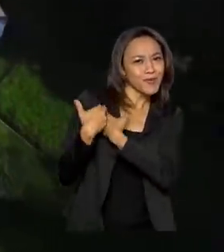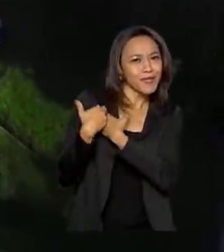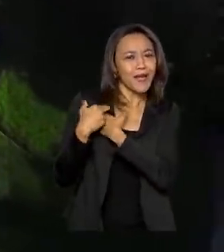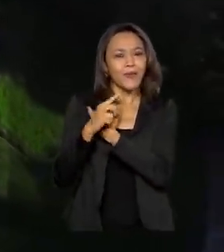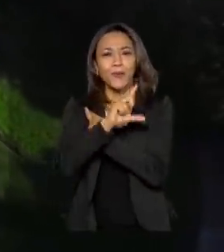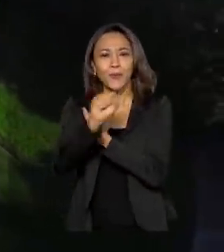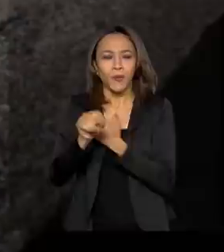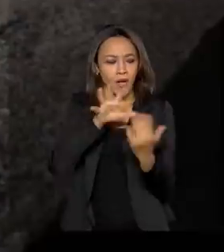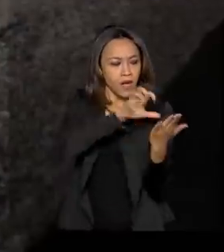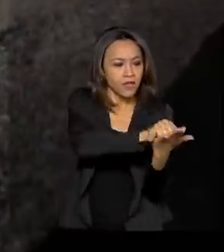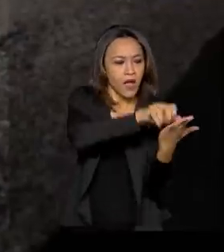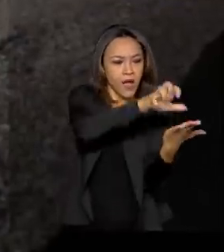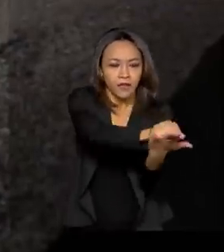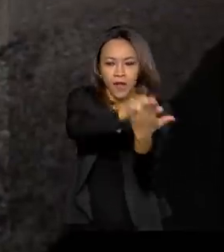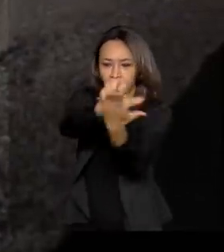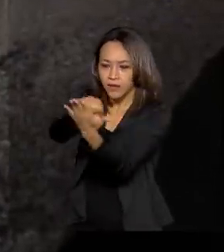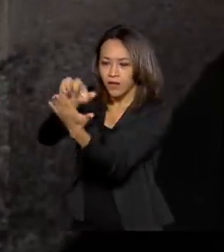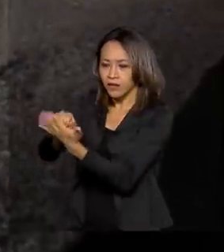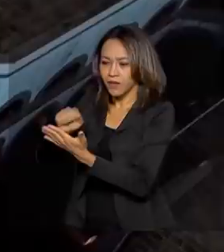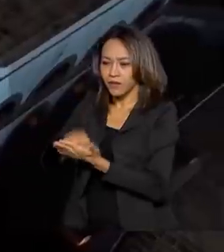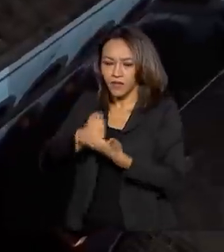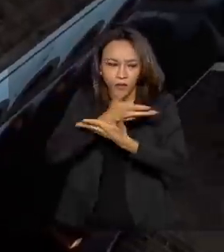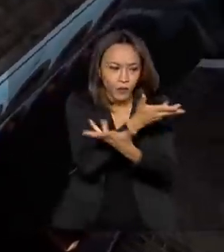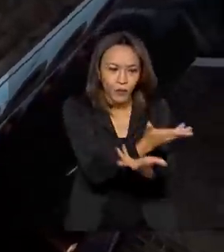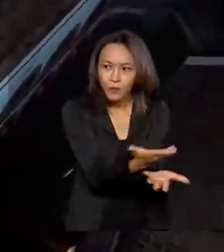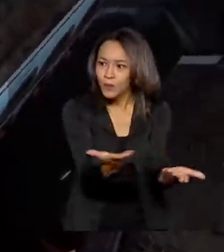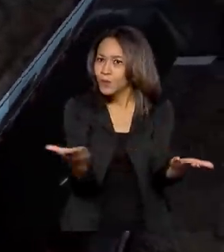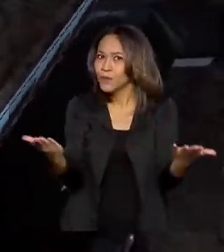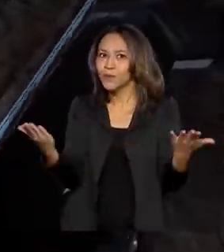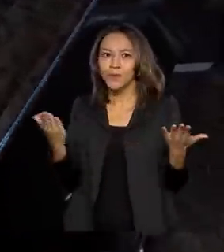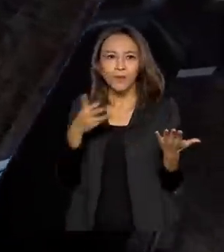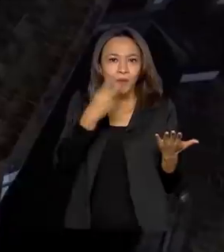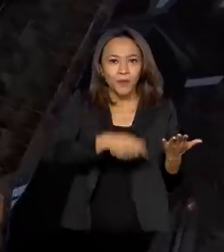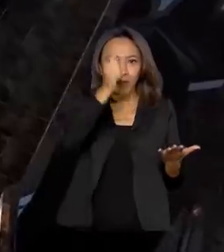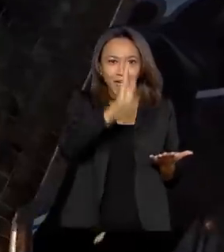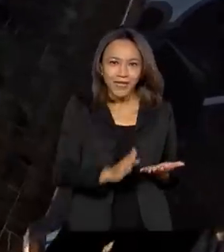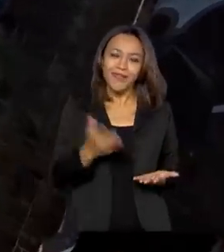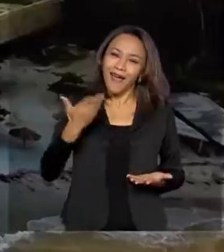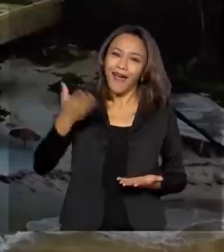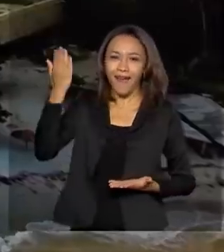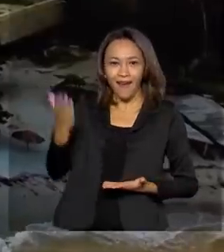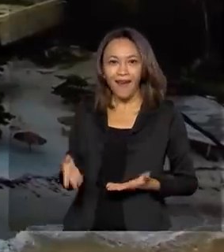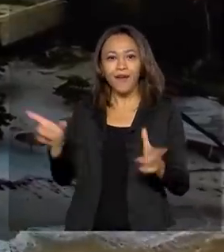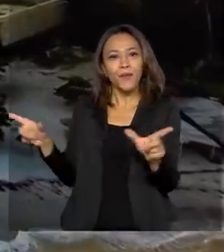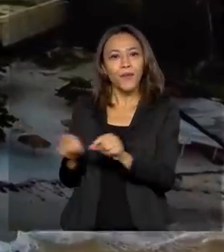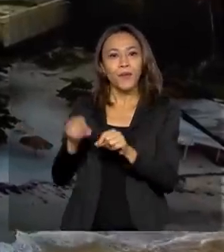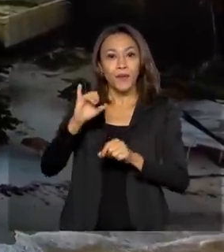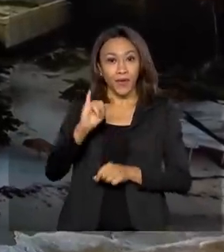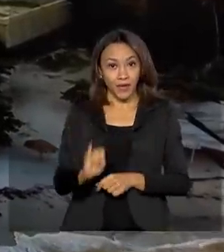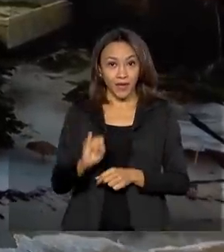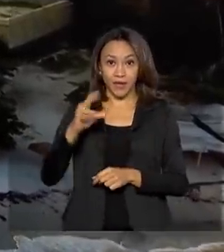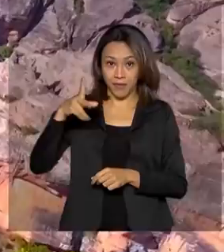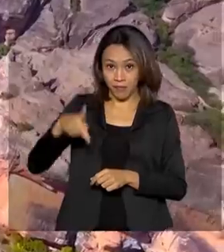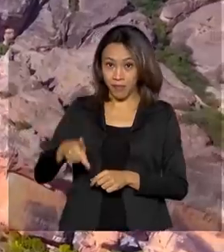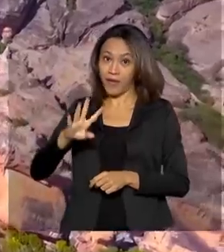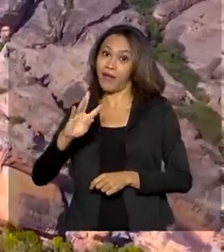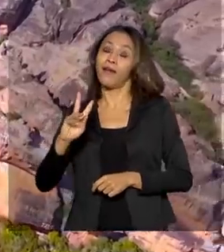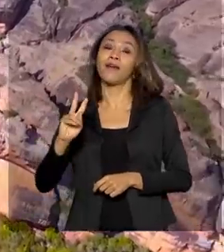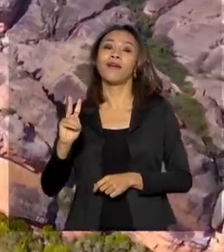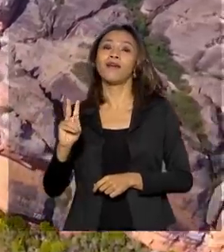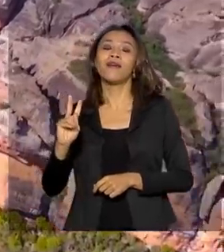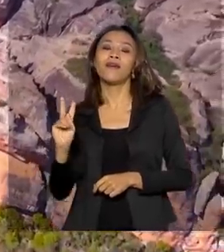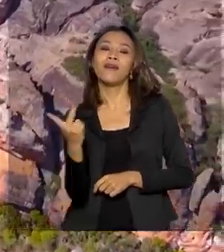o inventário e registrar esses patrimônios em solo brasileiro é o IFAM, Instituto do Patrimônio